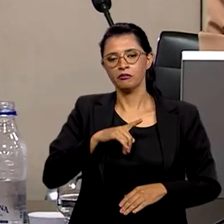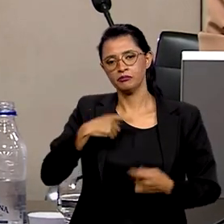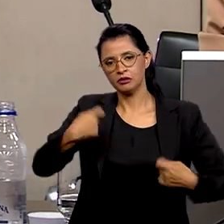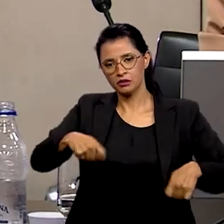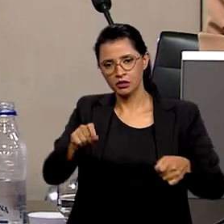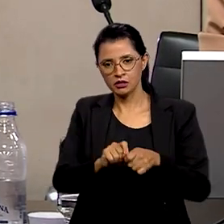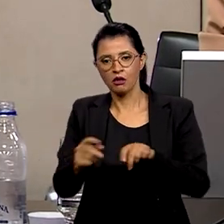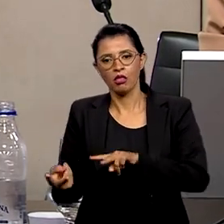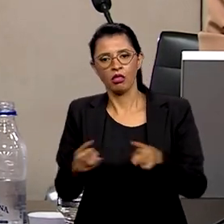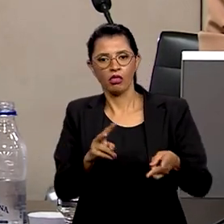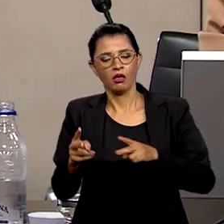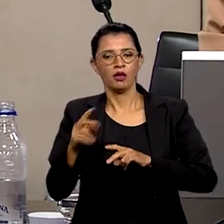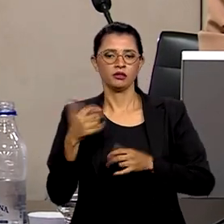a transição energética.